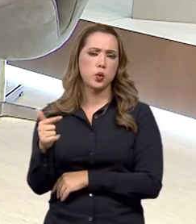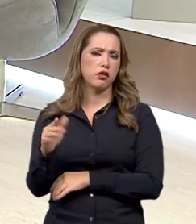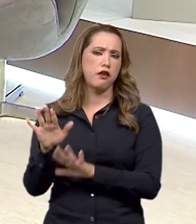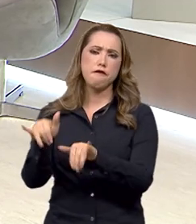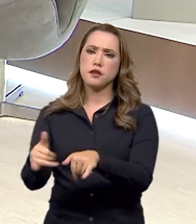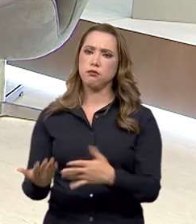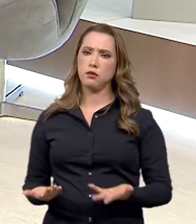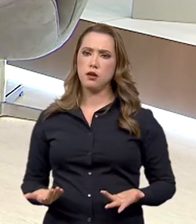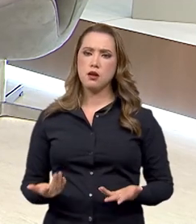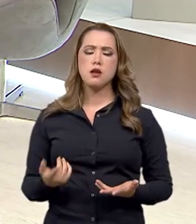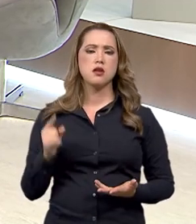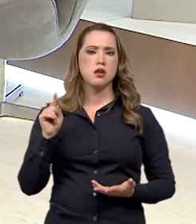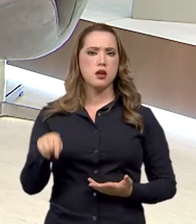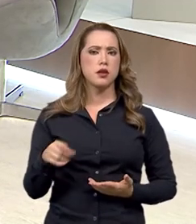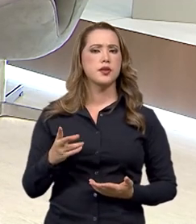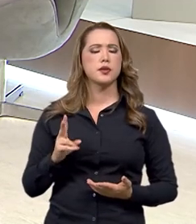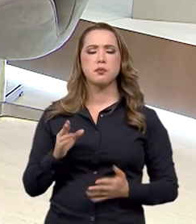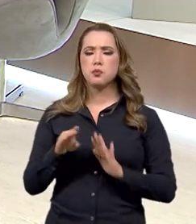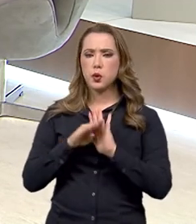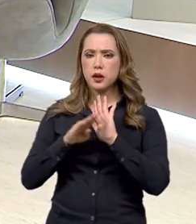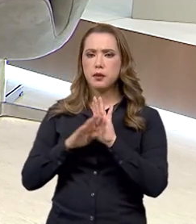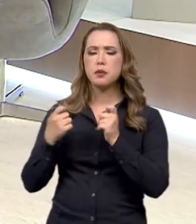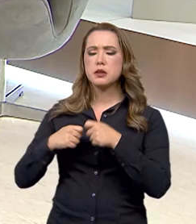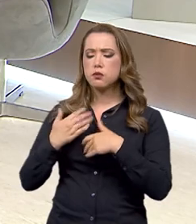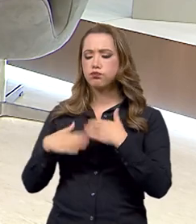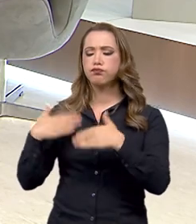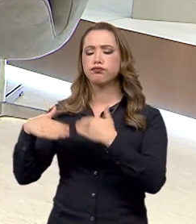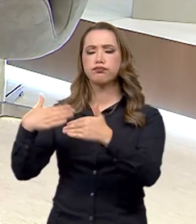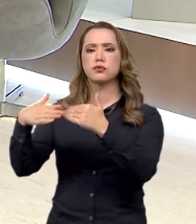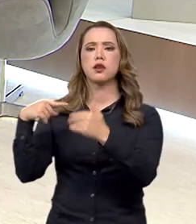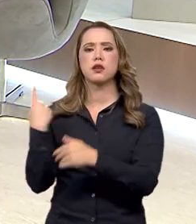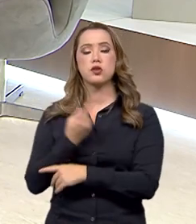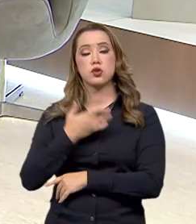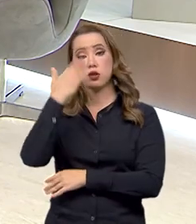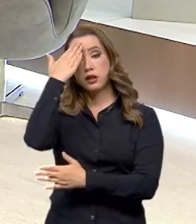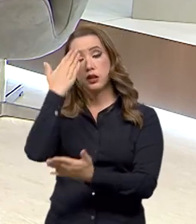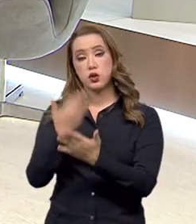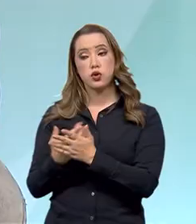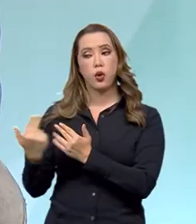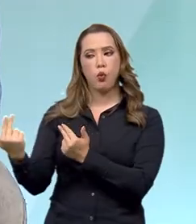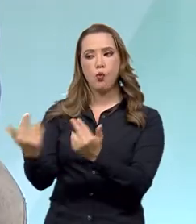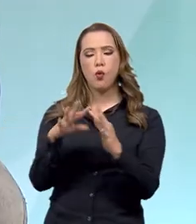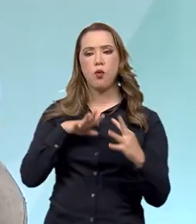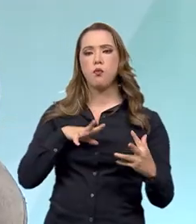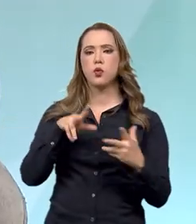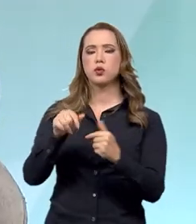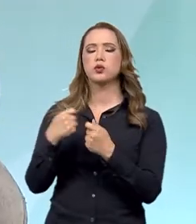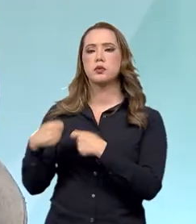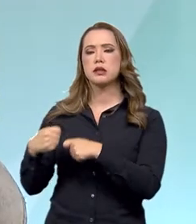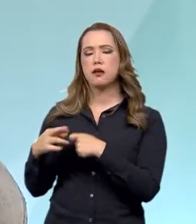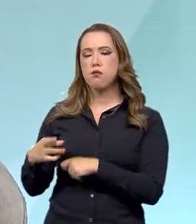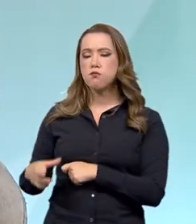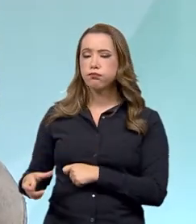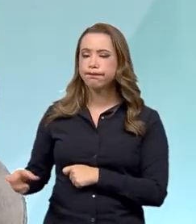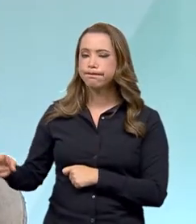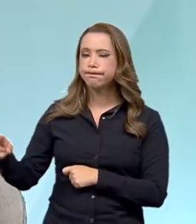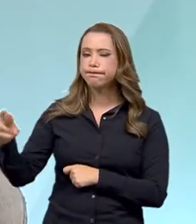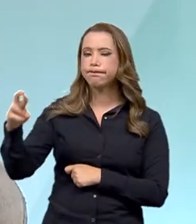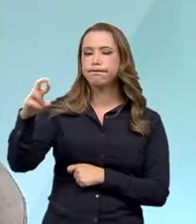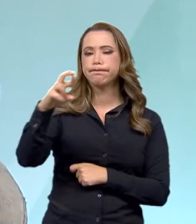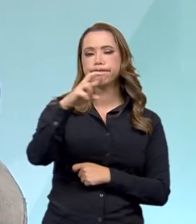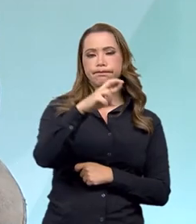indefinido, é eterno. A gente tem certeza que é uma tendência mundial você fazer a rastreabilidade.